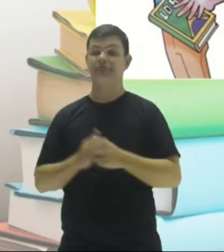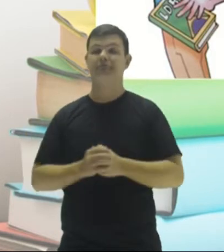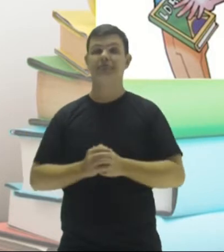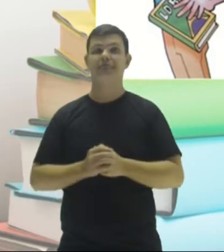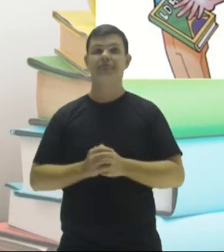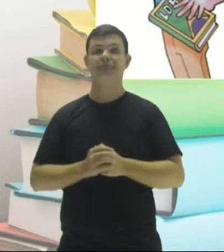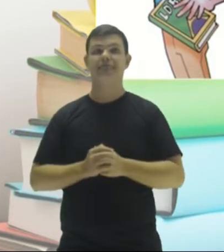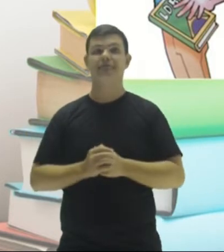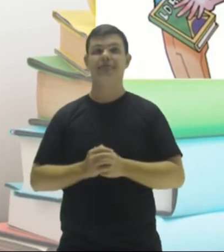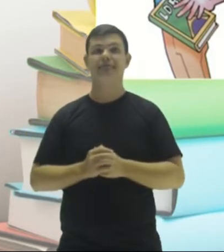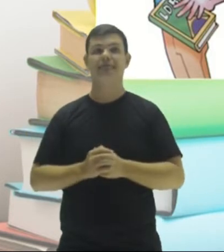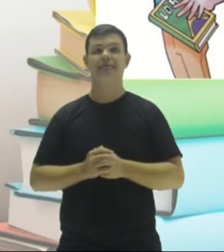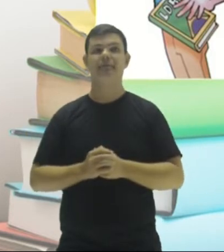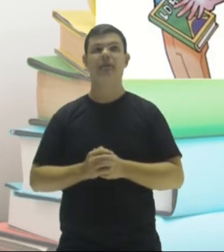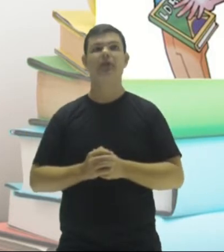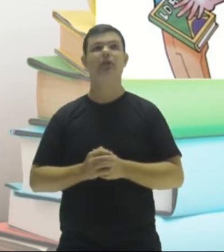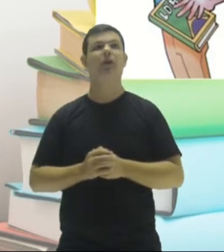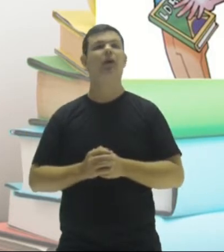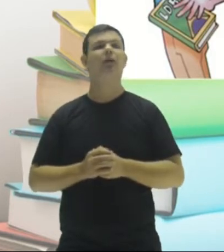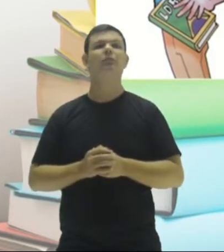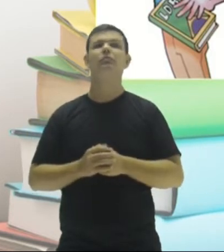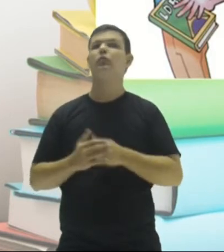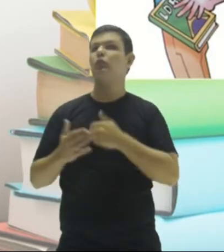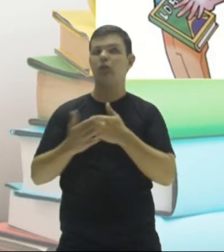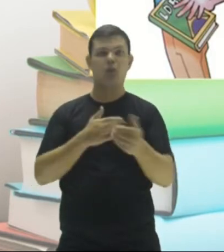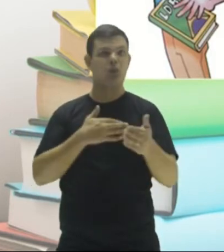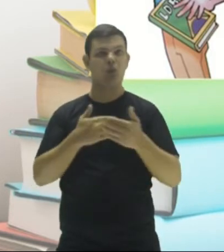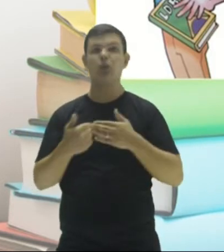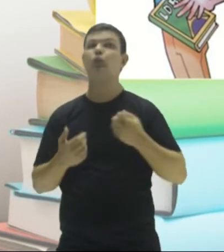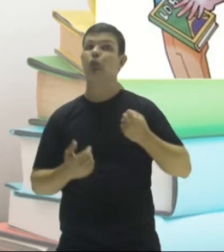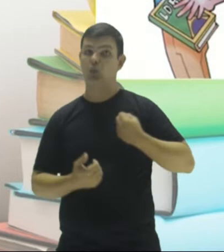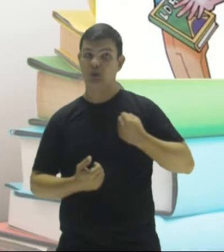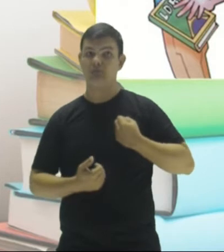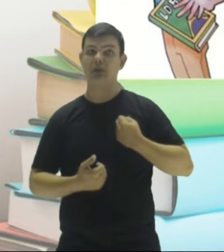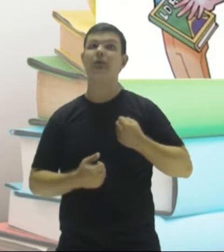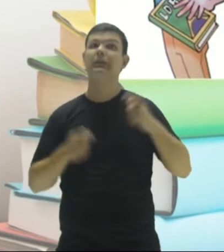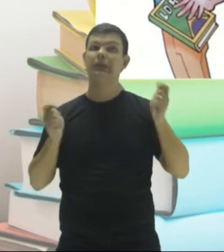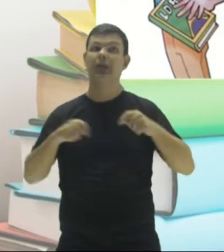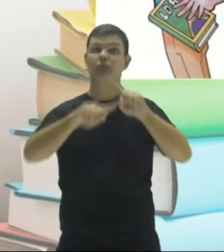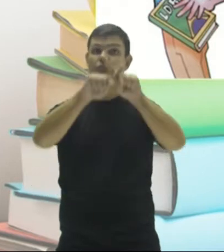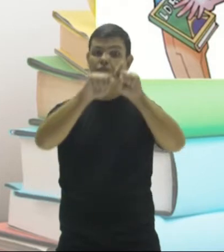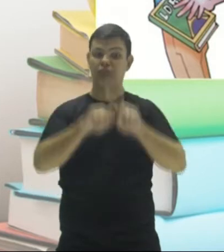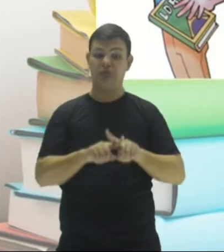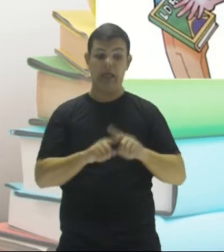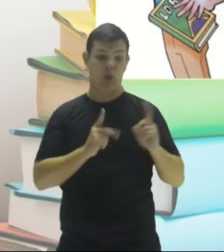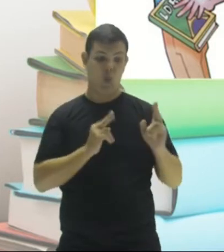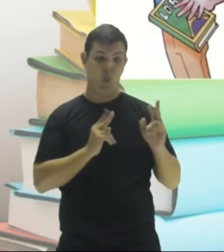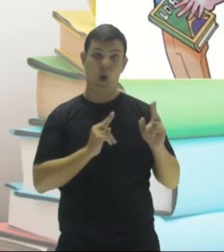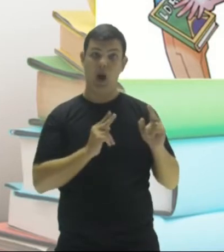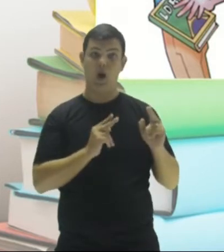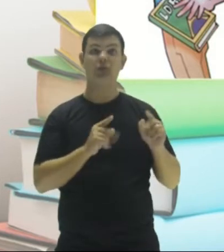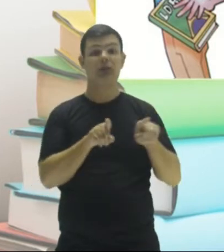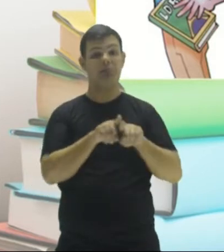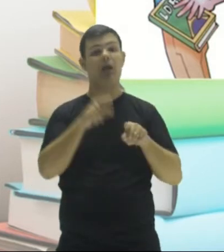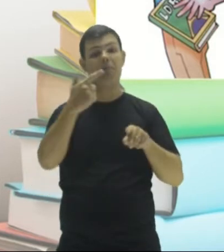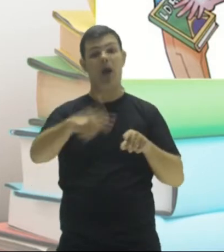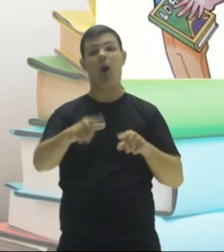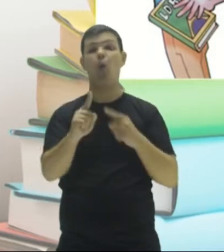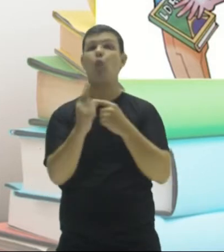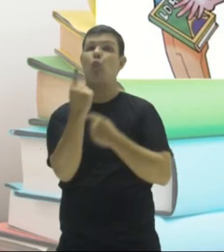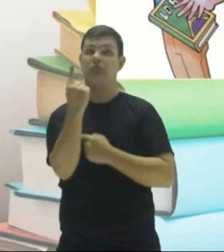Muito bem, galera. Olha aí. Então, todo número é múltiplo de si mesmo e de um número.